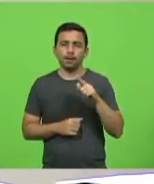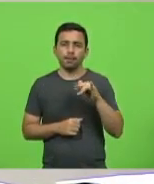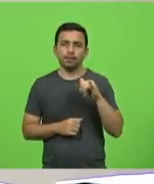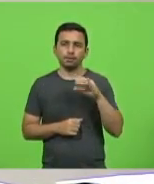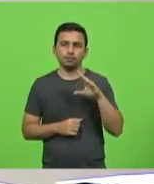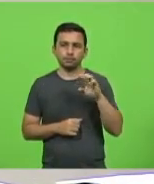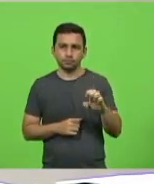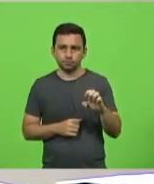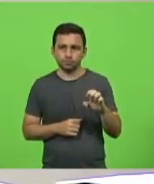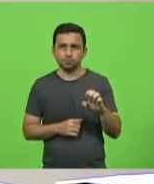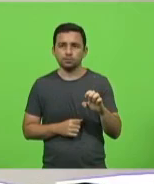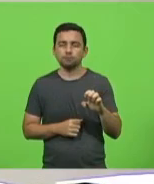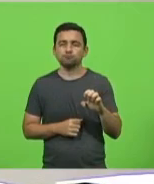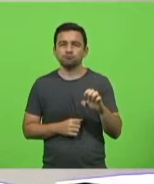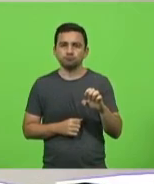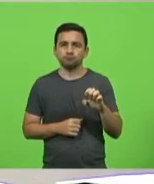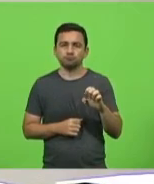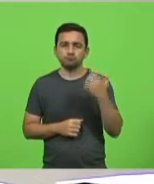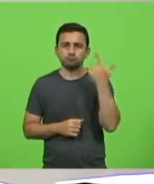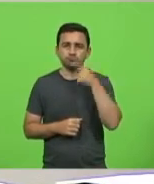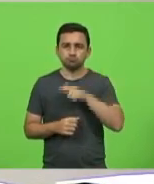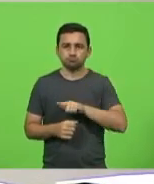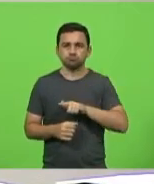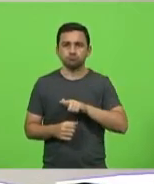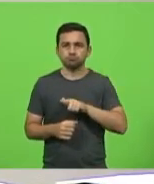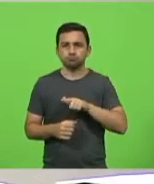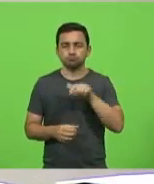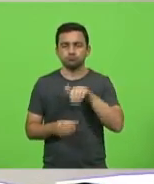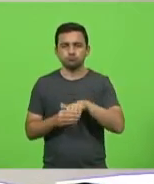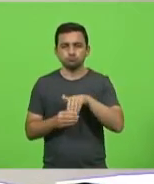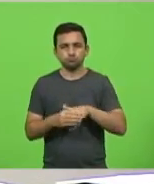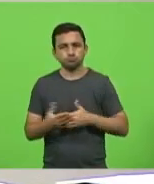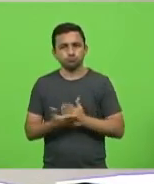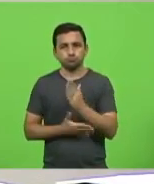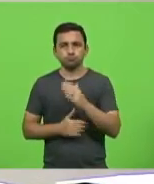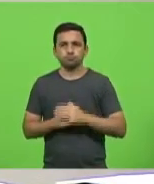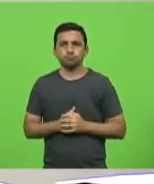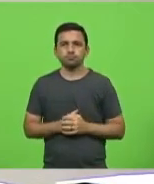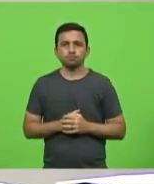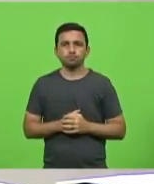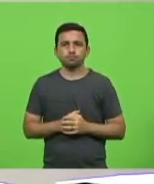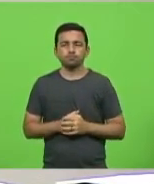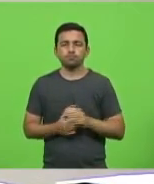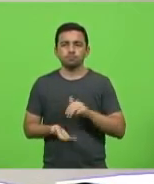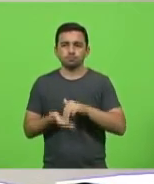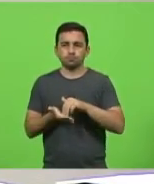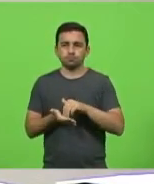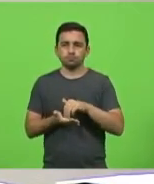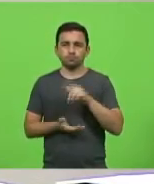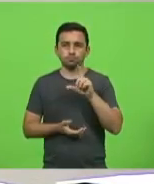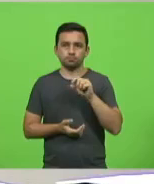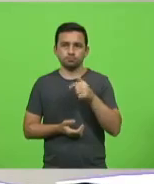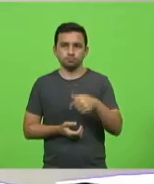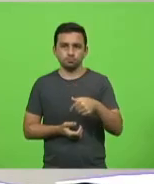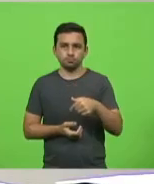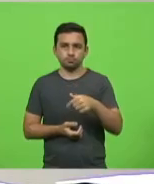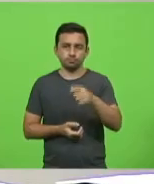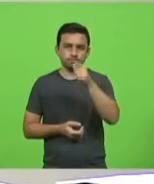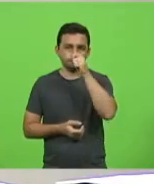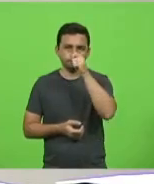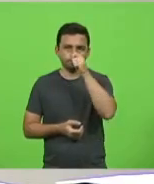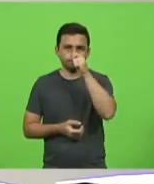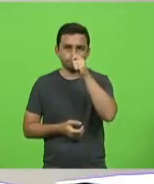Em discussão, em votação, aprovado. Moção número 107. Deputado João Amin.